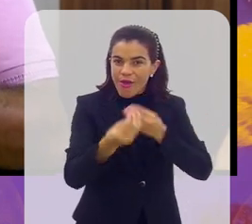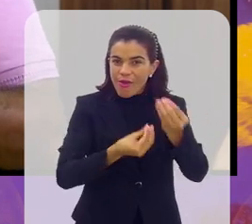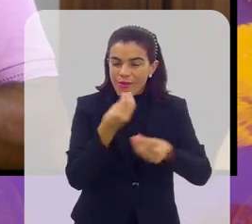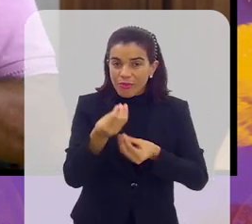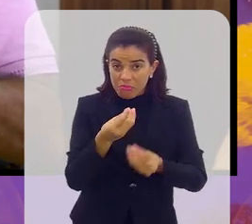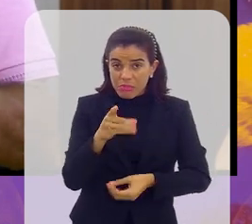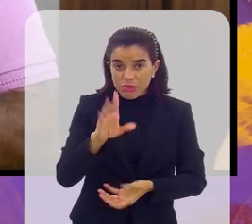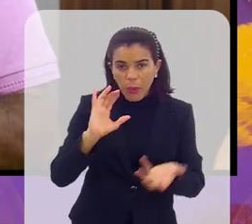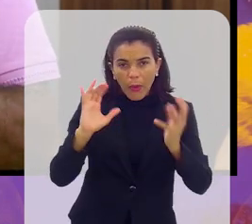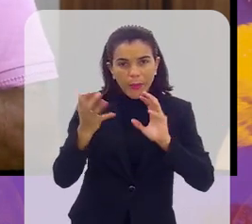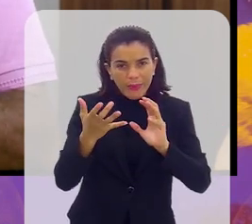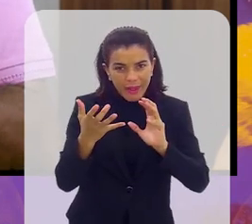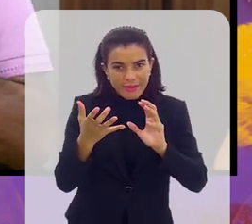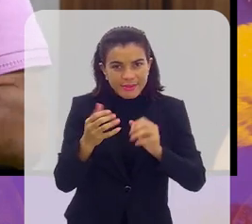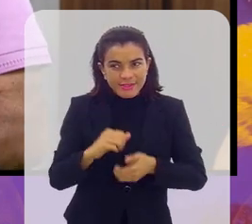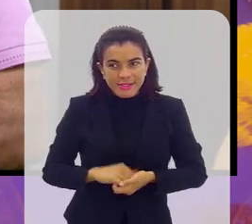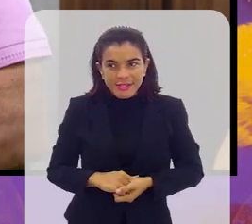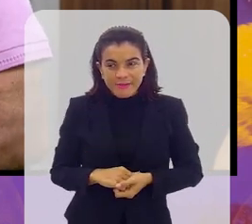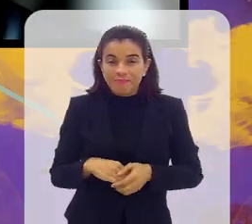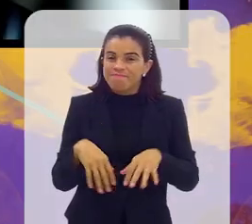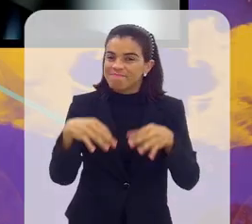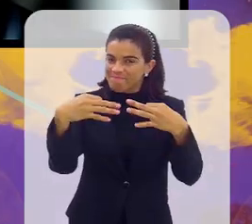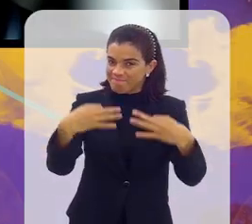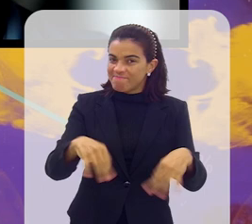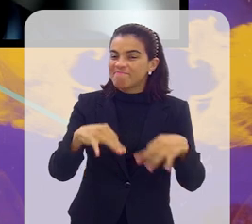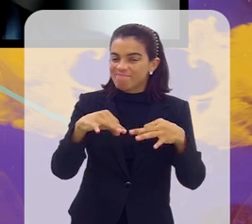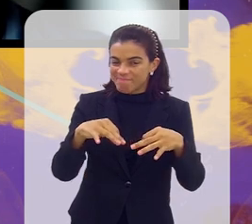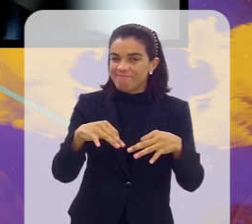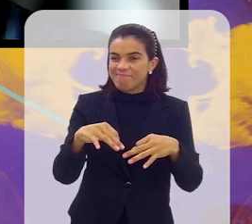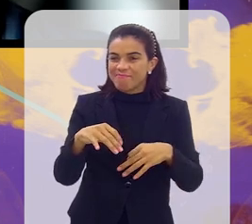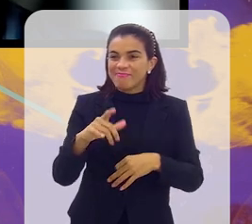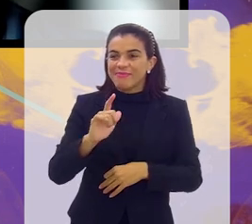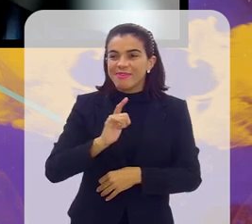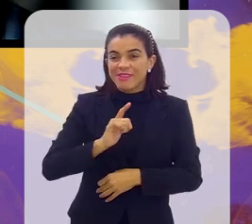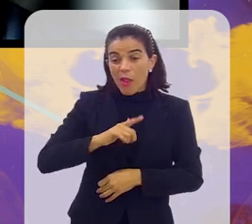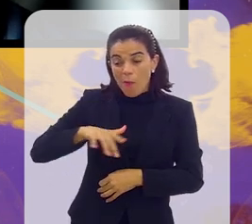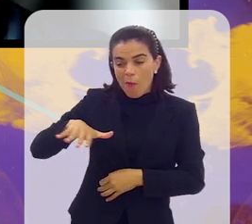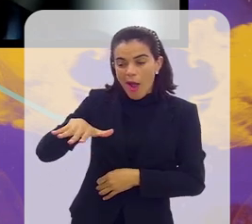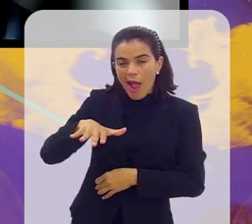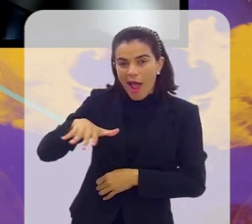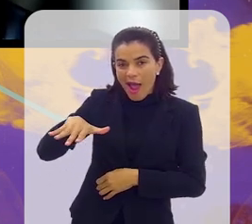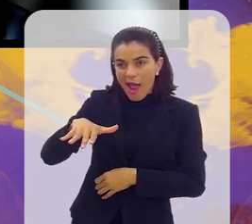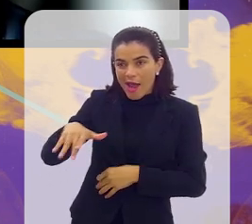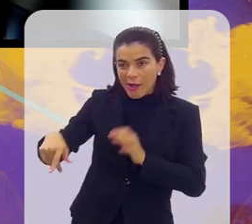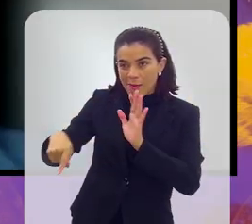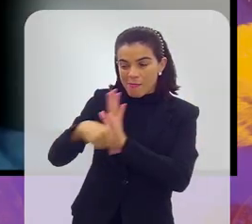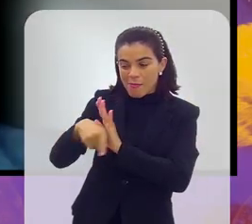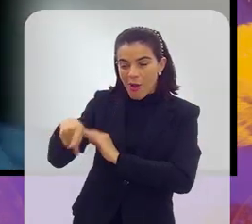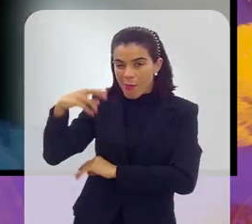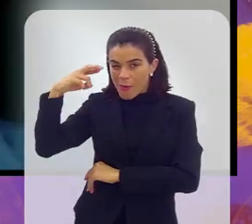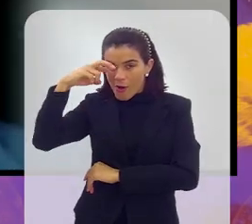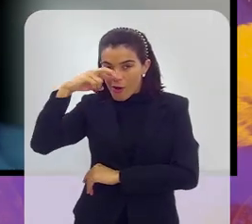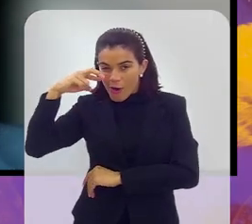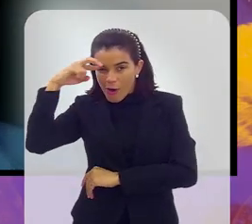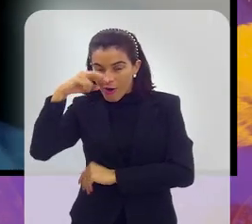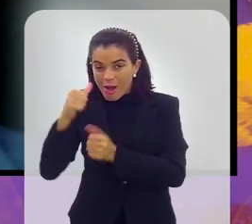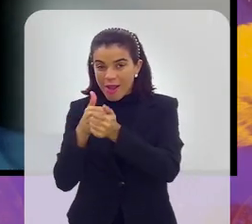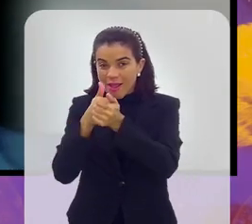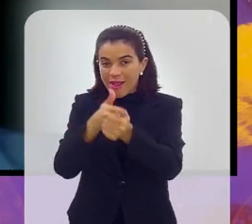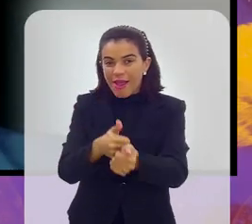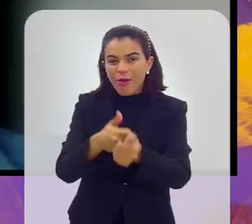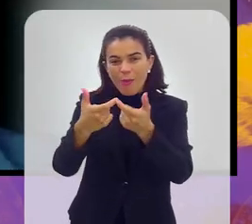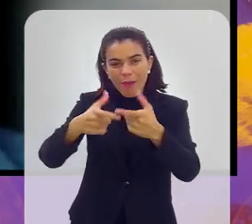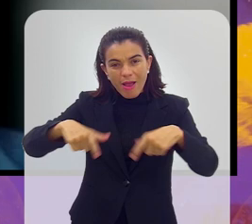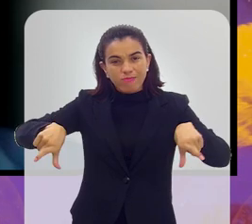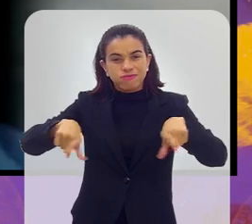ver como é que ele vai ser, isso acontece? Com certeza, a gente faz uma área específica para esses olheiros poderem